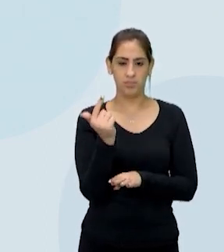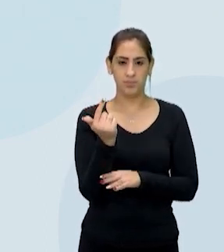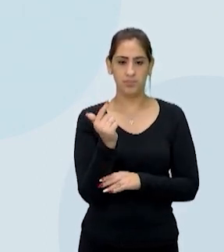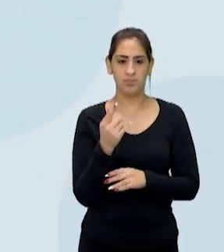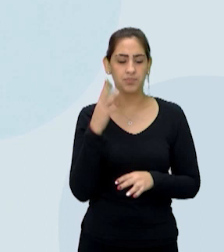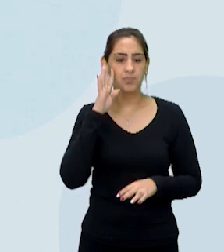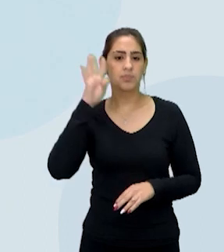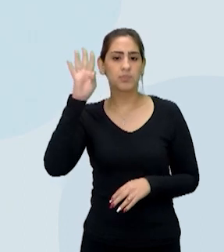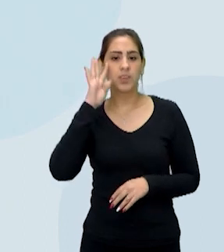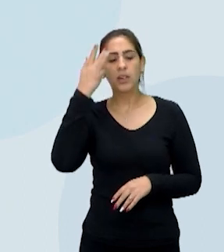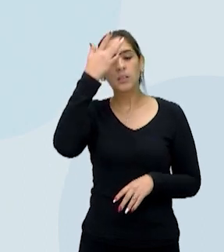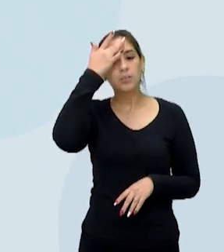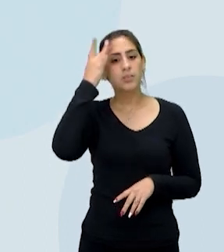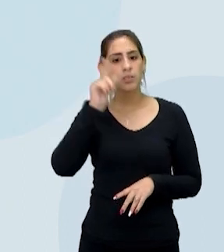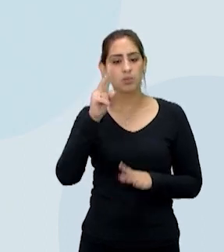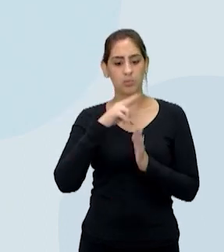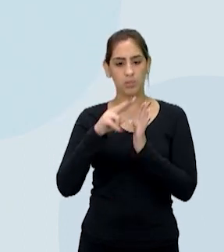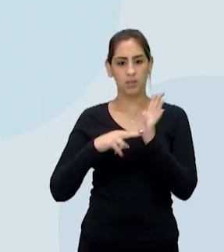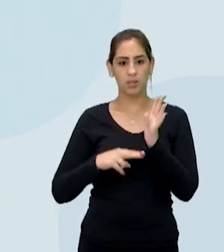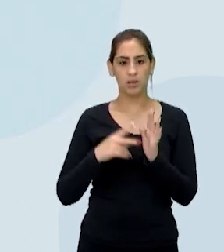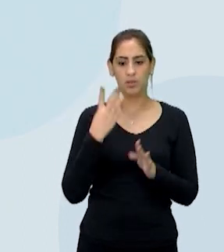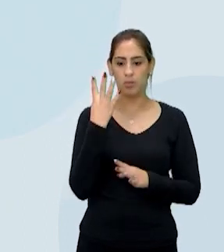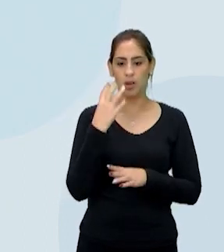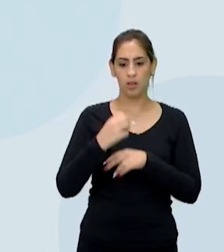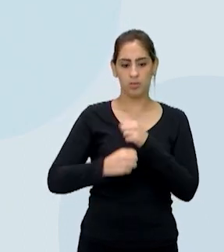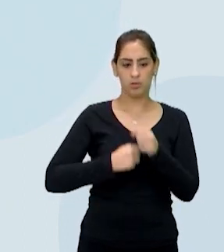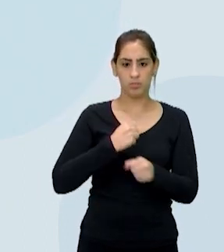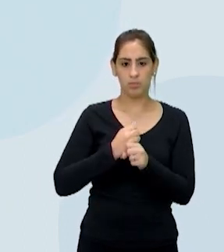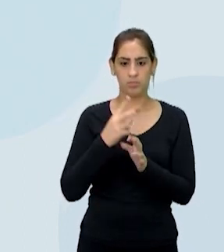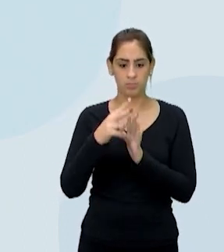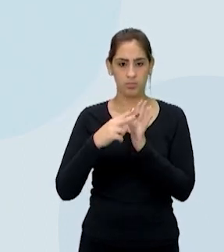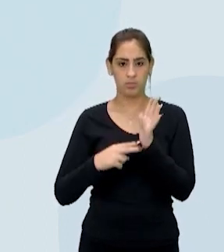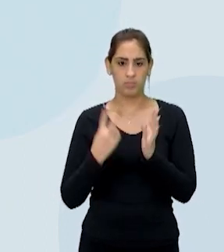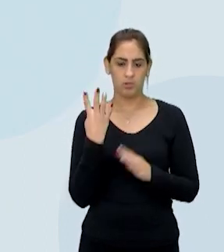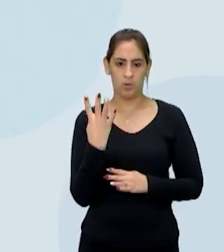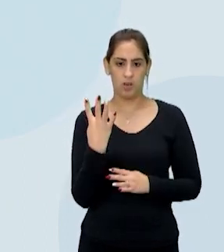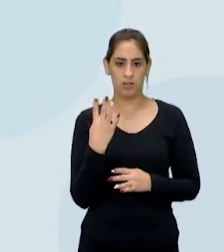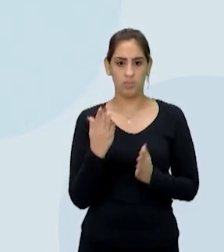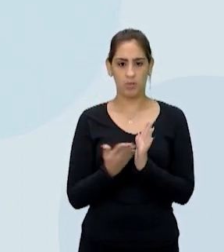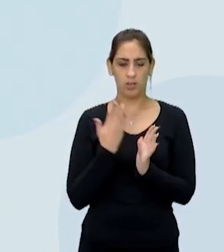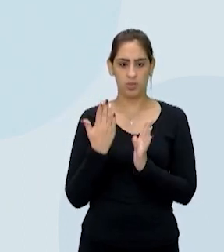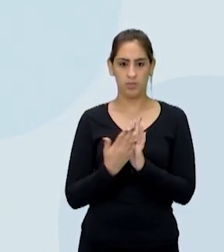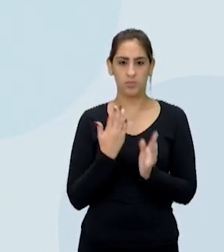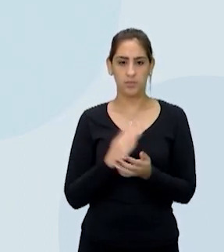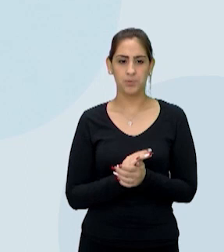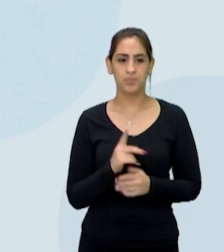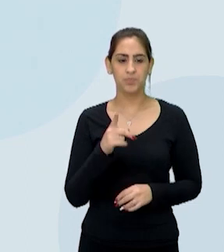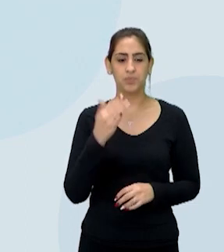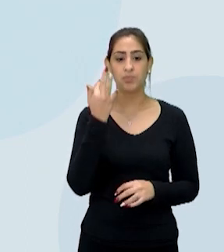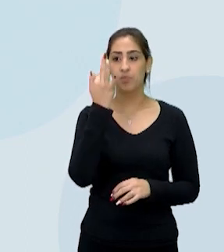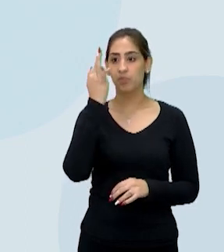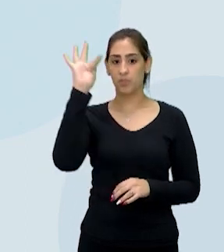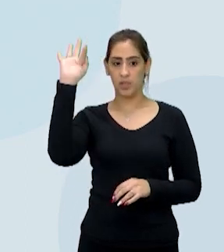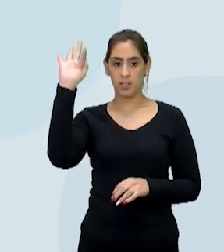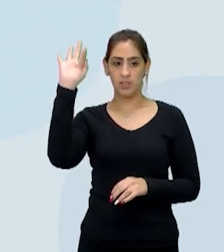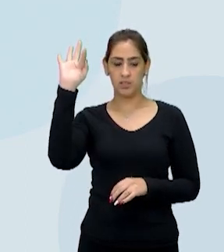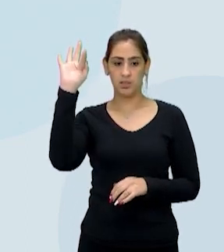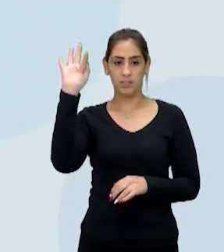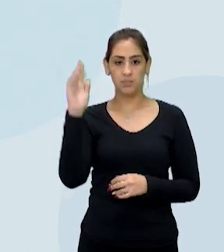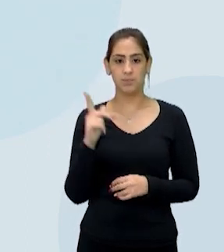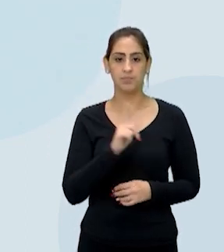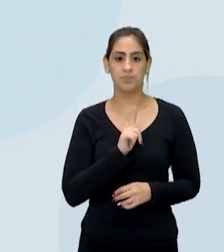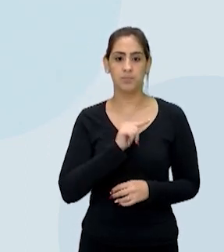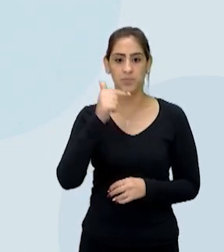gente imagina que as pessoas leem 4 livros por ano, é uma média. Nos Estados Unidos, 11. E na França,